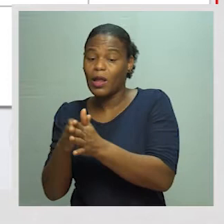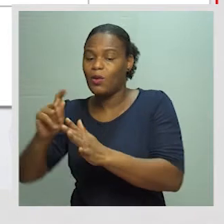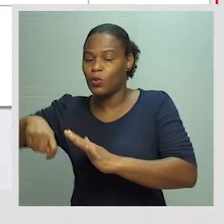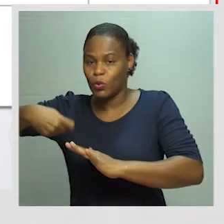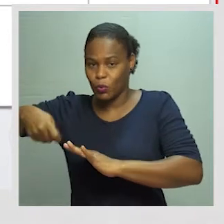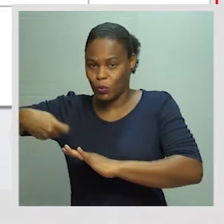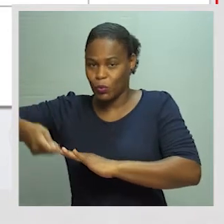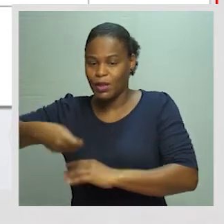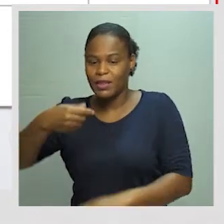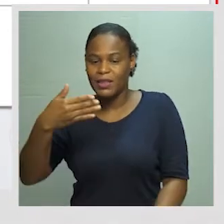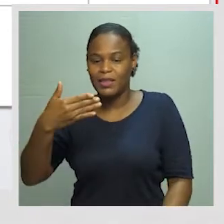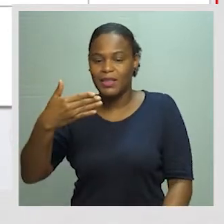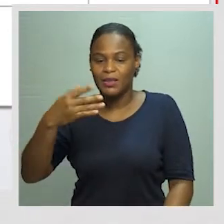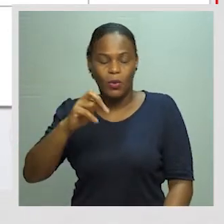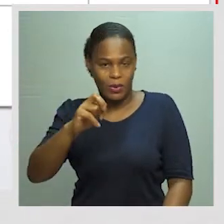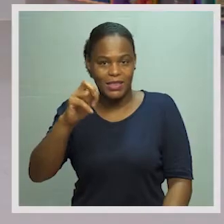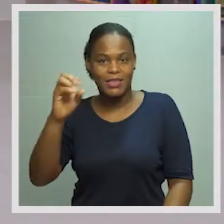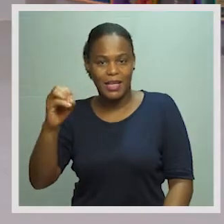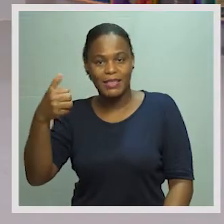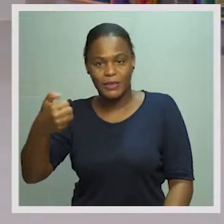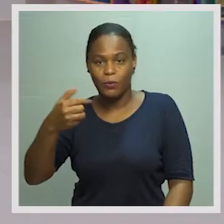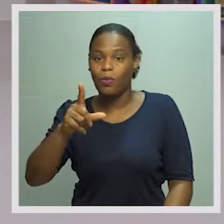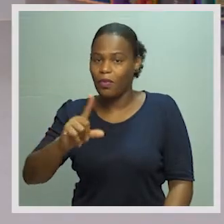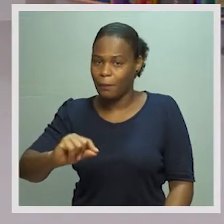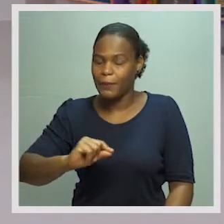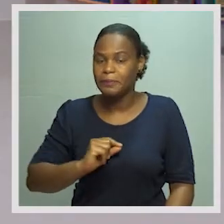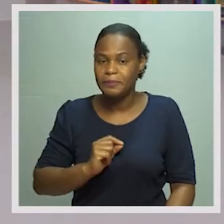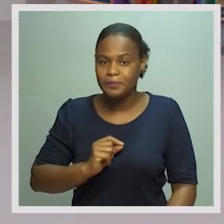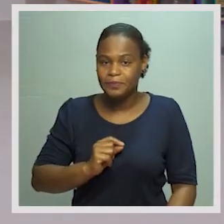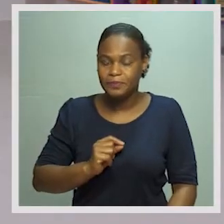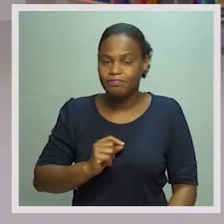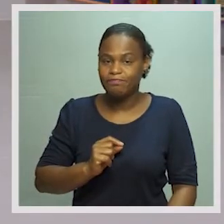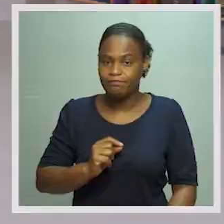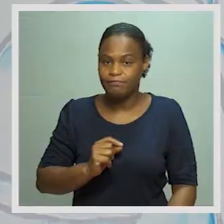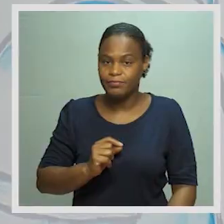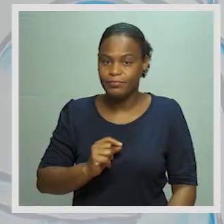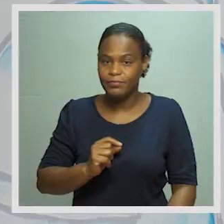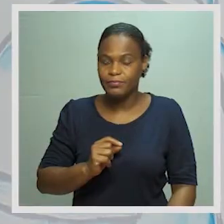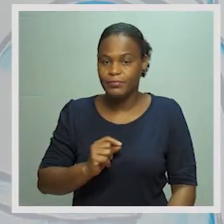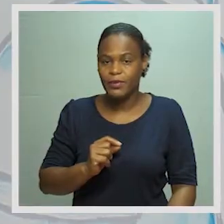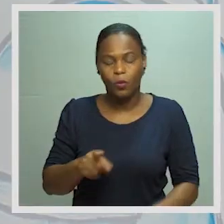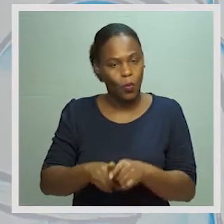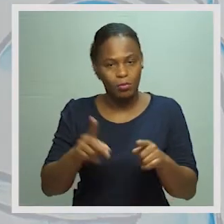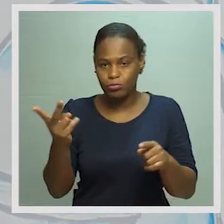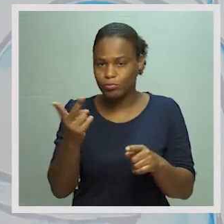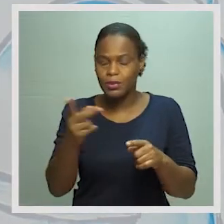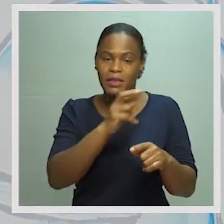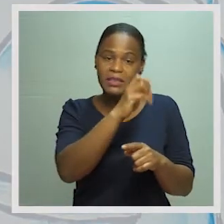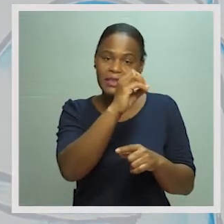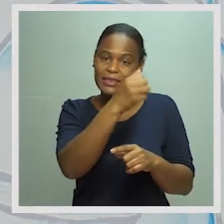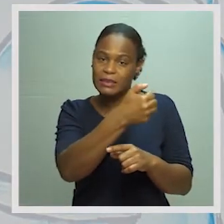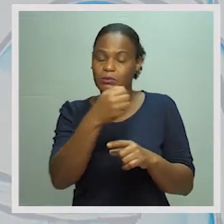recursos também é